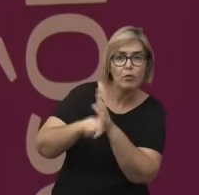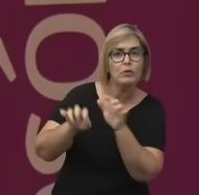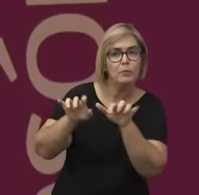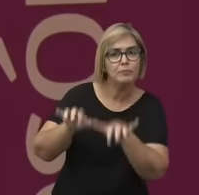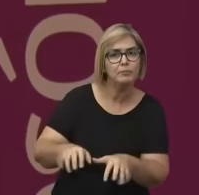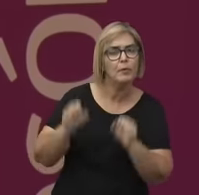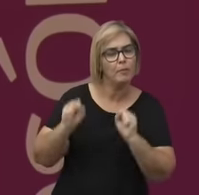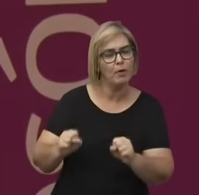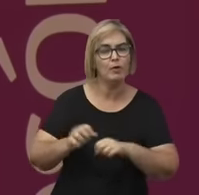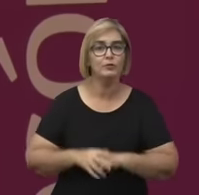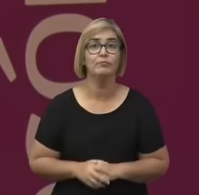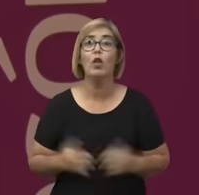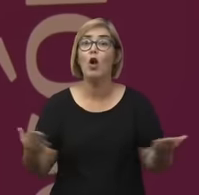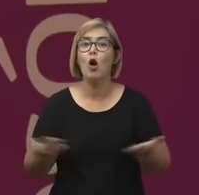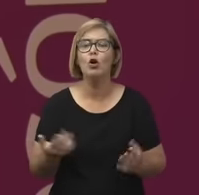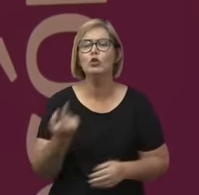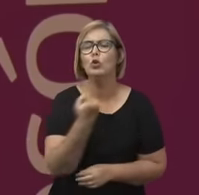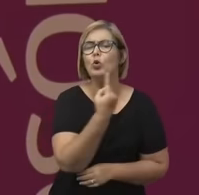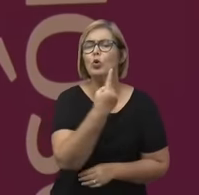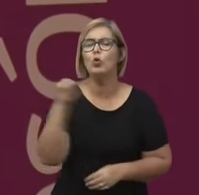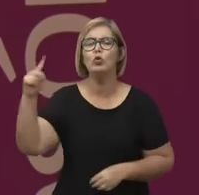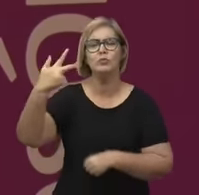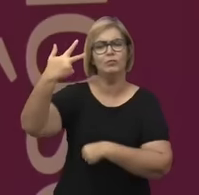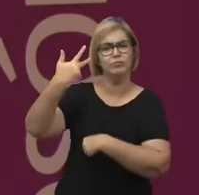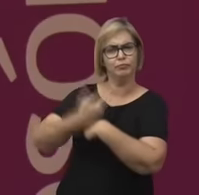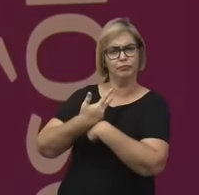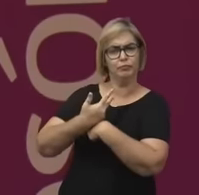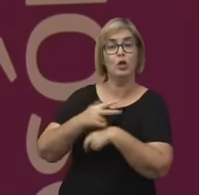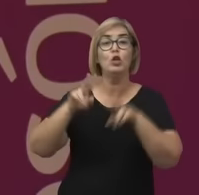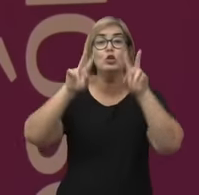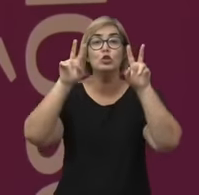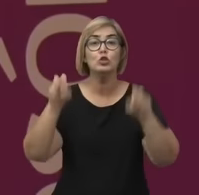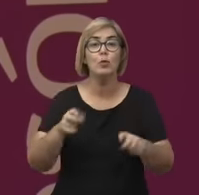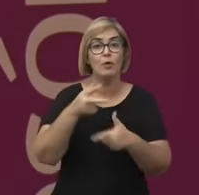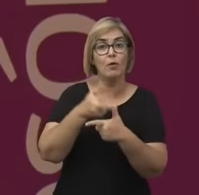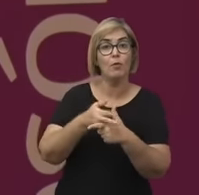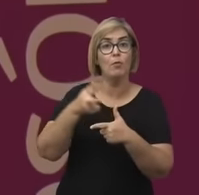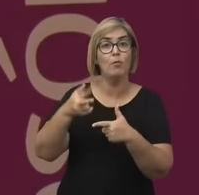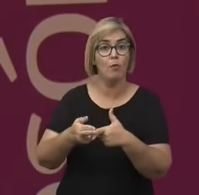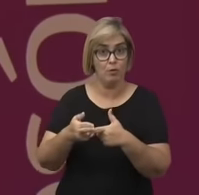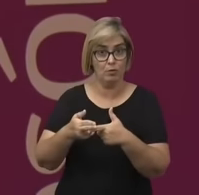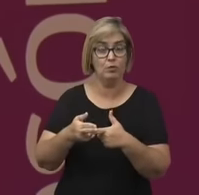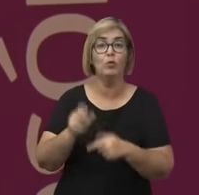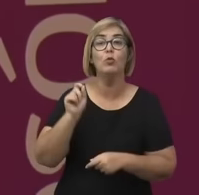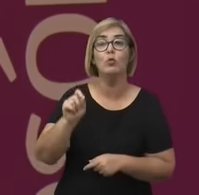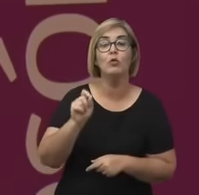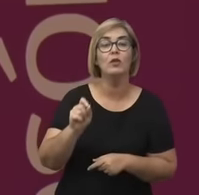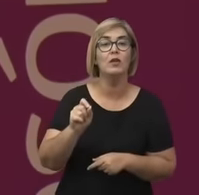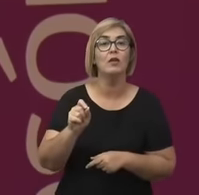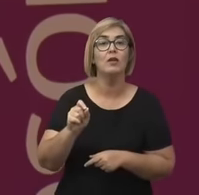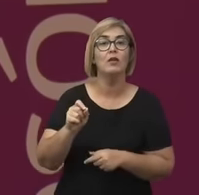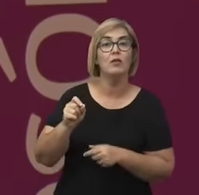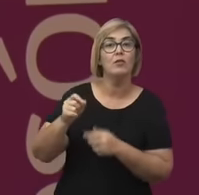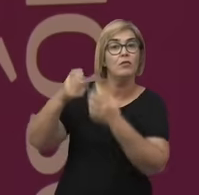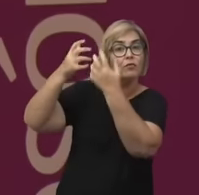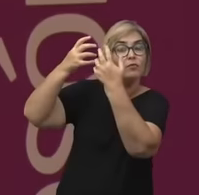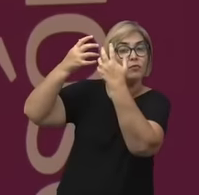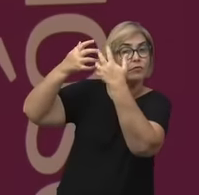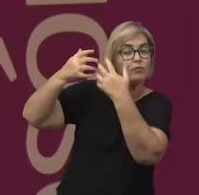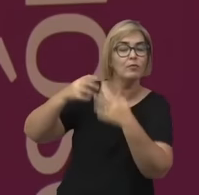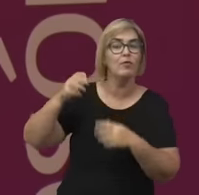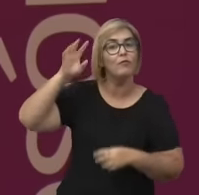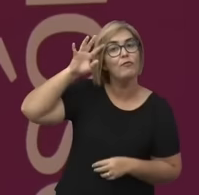hoje a gente encerra as gravações com a última palestra do módulo Filosofia Substantivo Feminino. E com a própria curadora